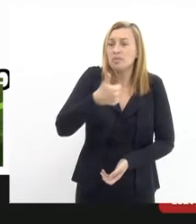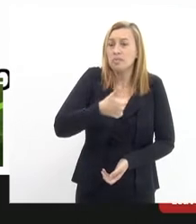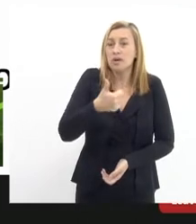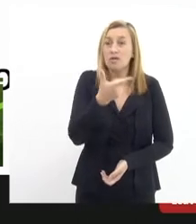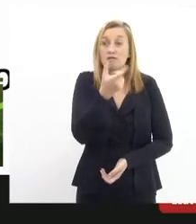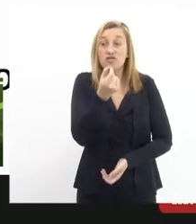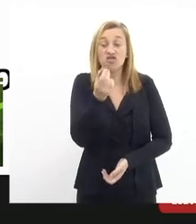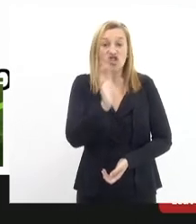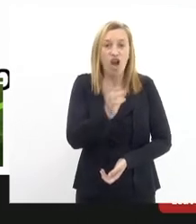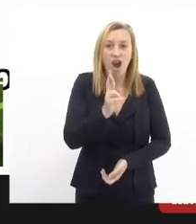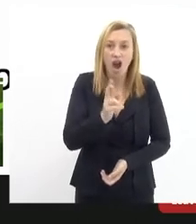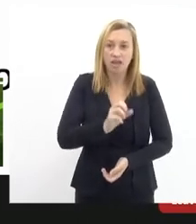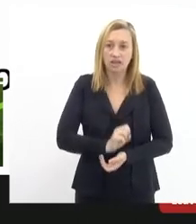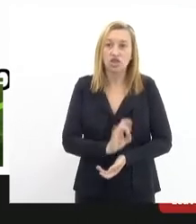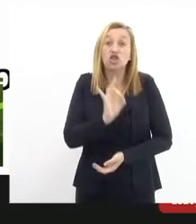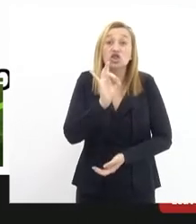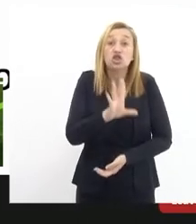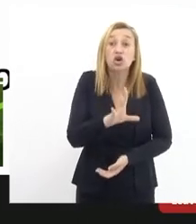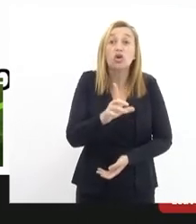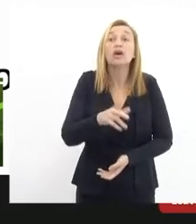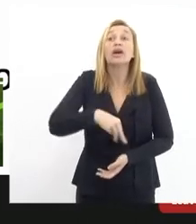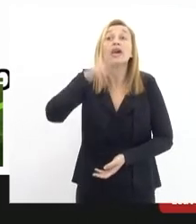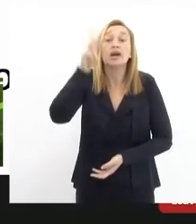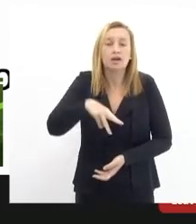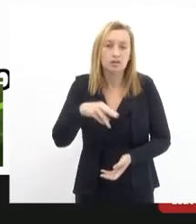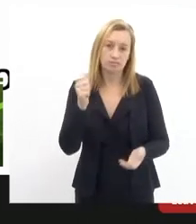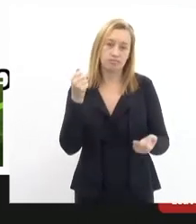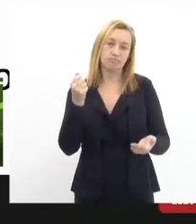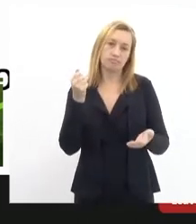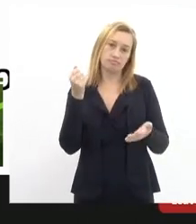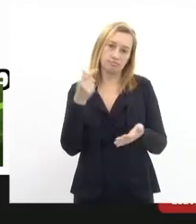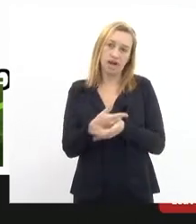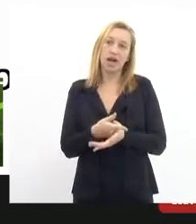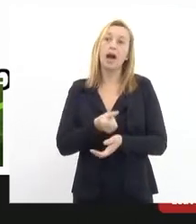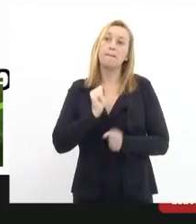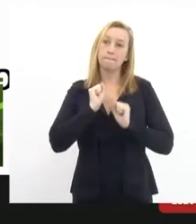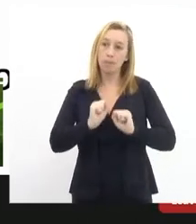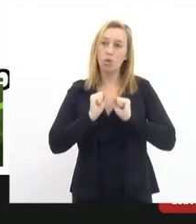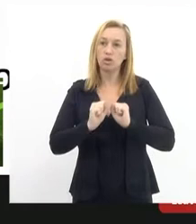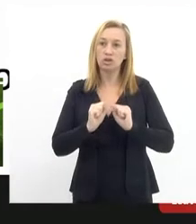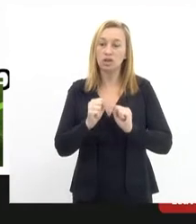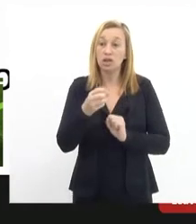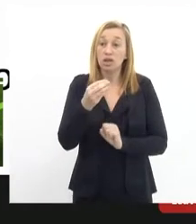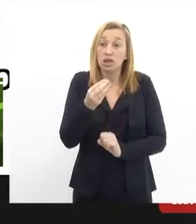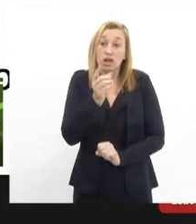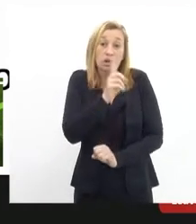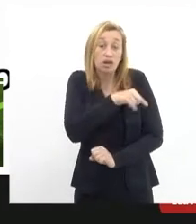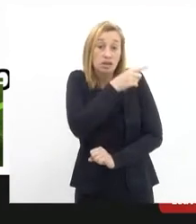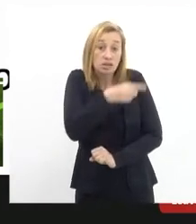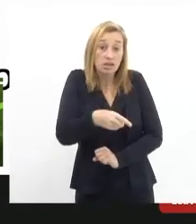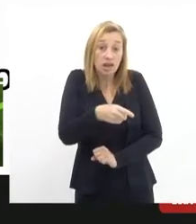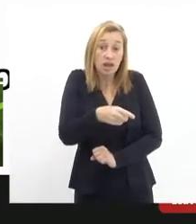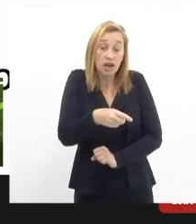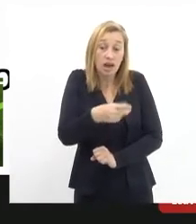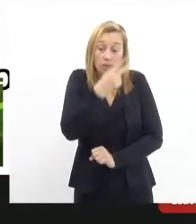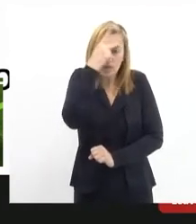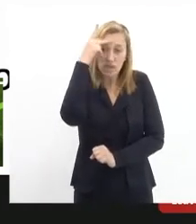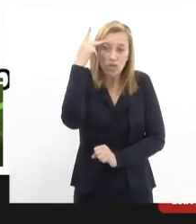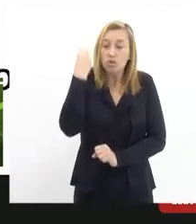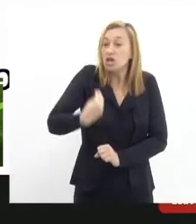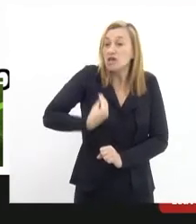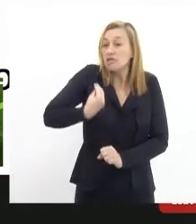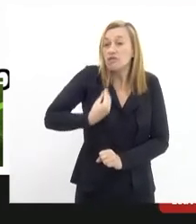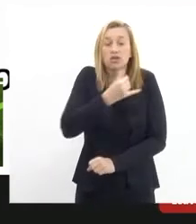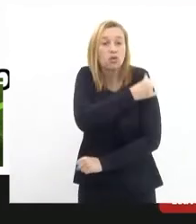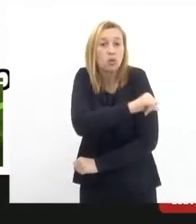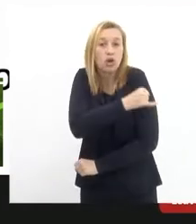só para quem pode pagar e exclui o carioca. O carioca não pode andar de bonde